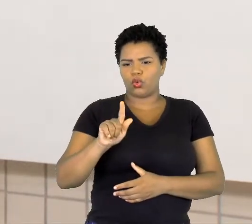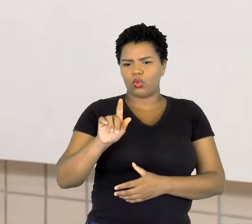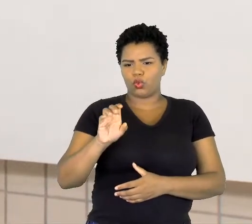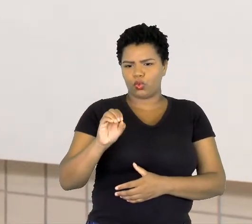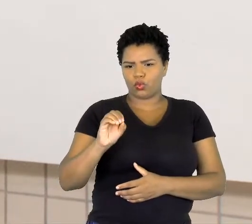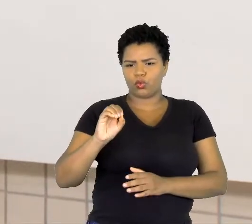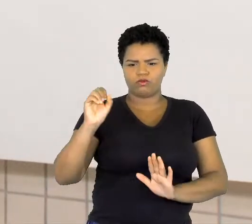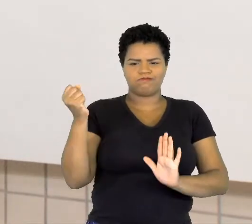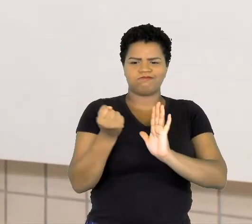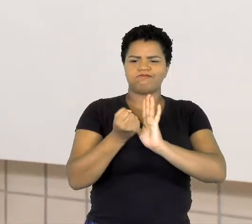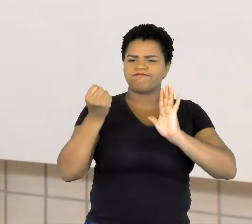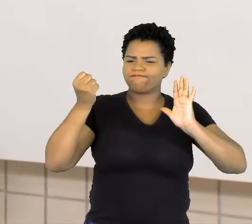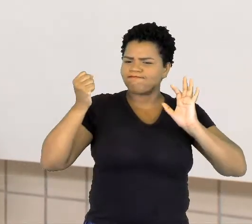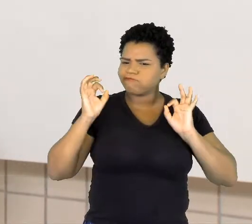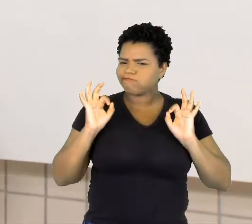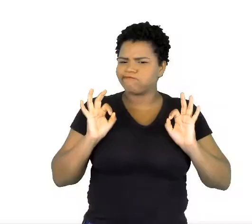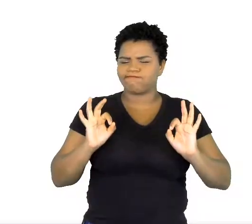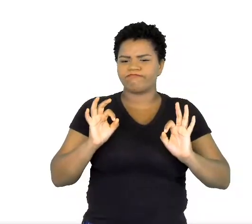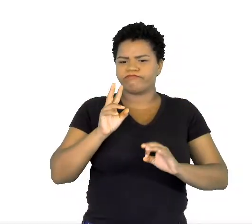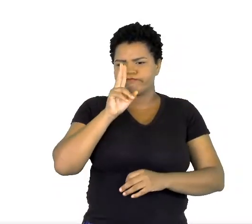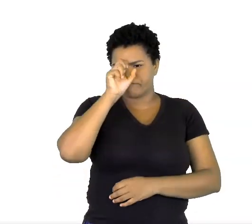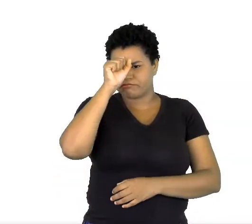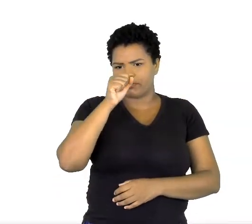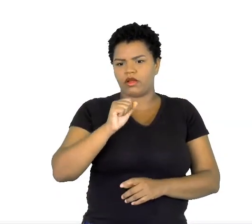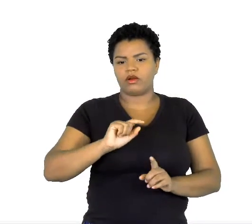próximo slide. Coloca aí para mim, por favor.